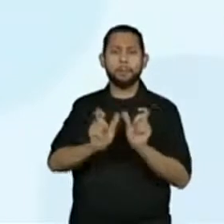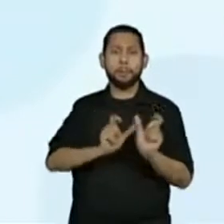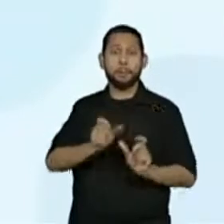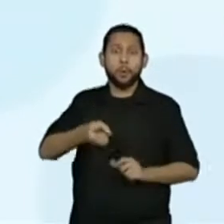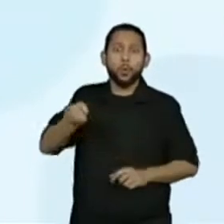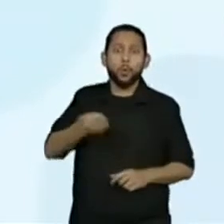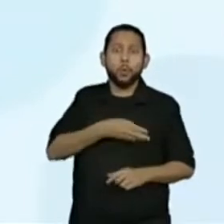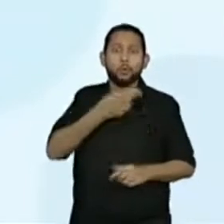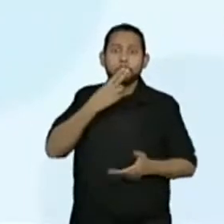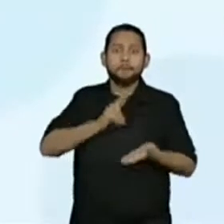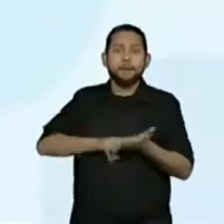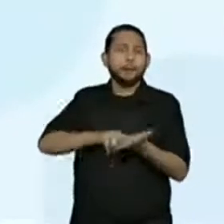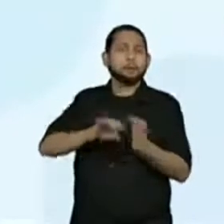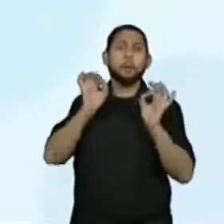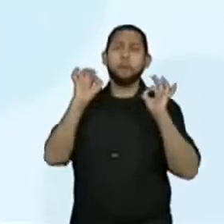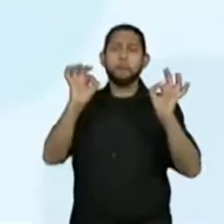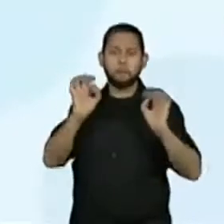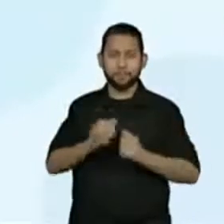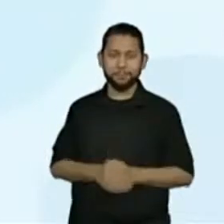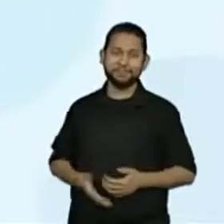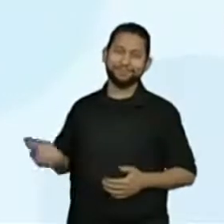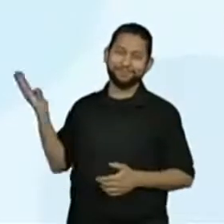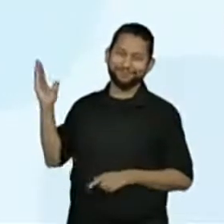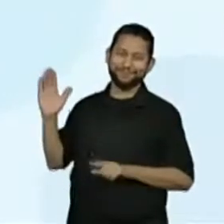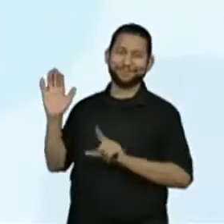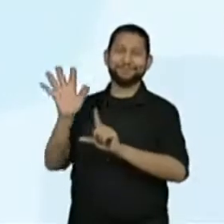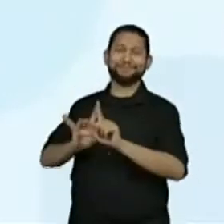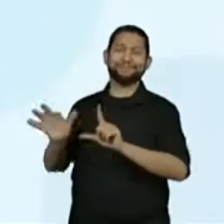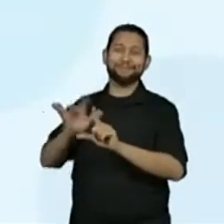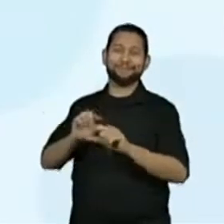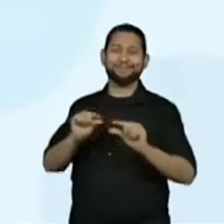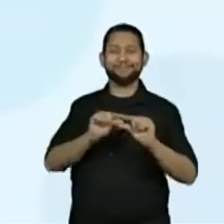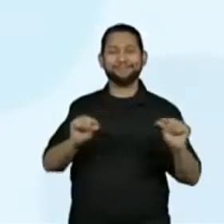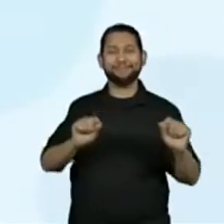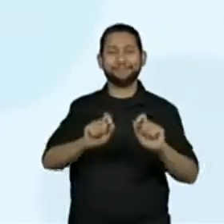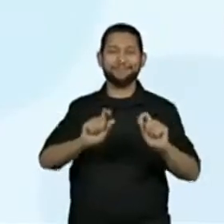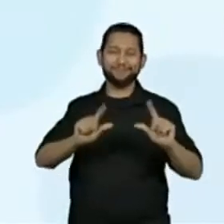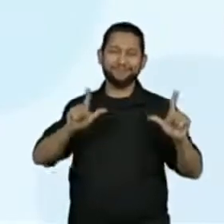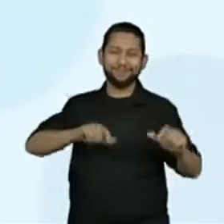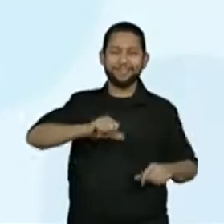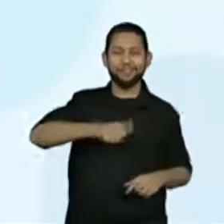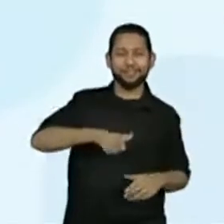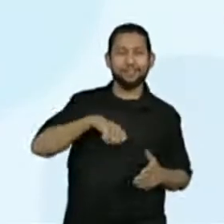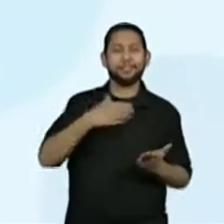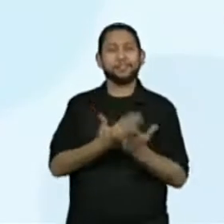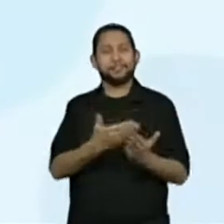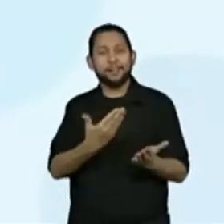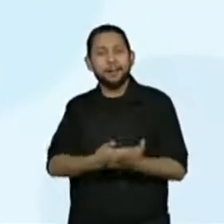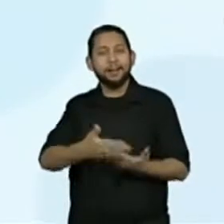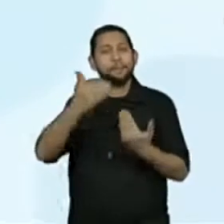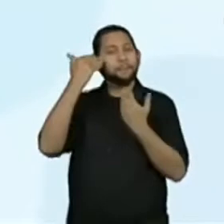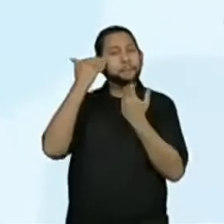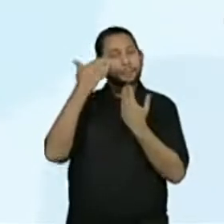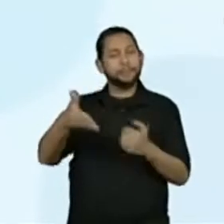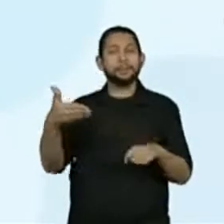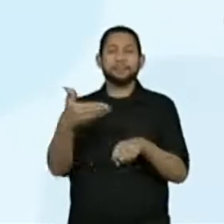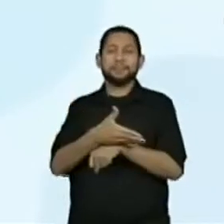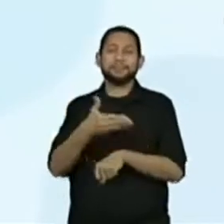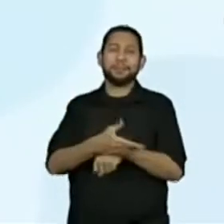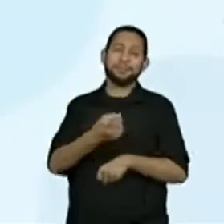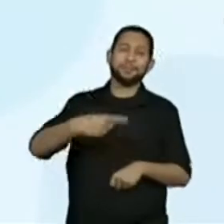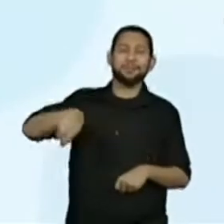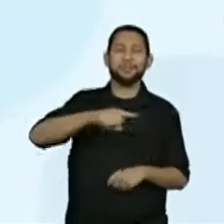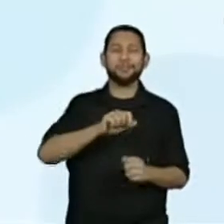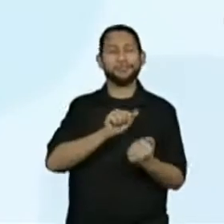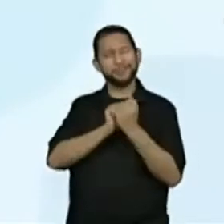carta. Perfeitão. Gente, muito, muito obrigada pela participação e pela companhia de todos.